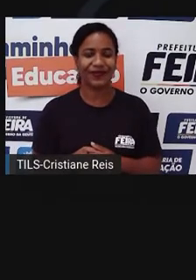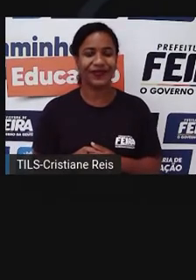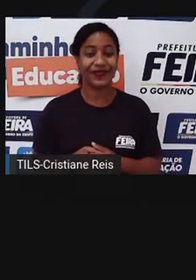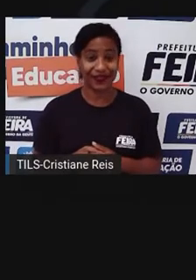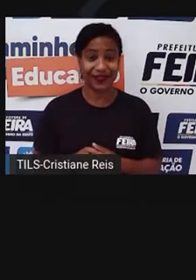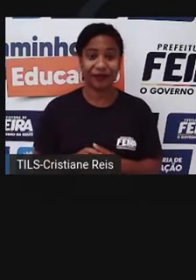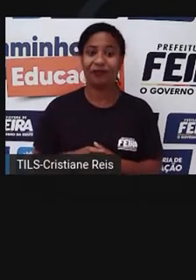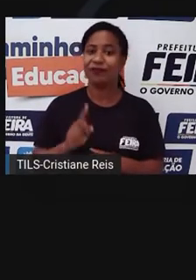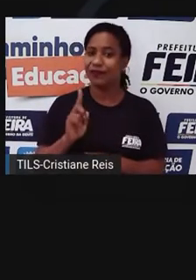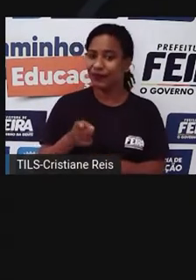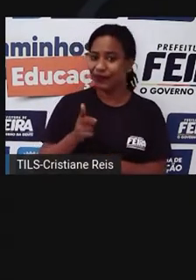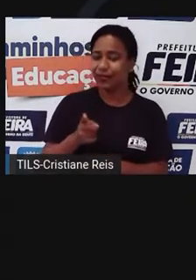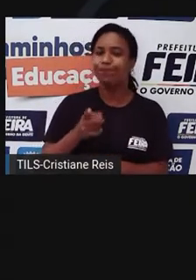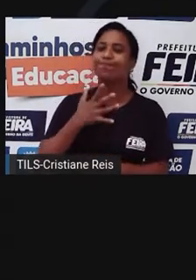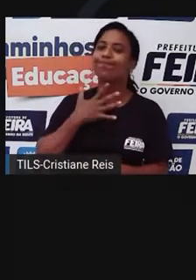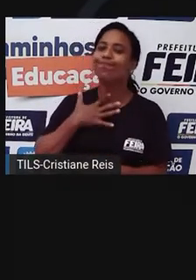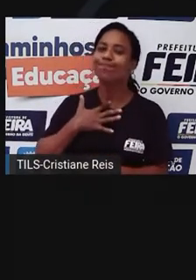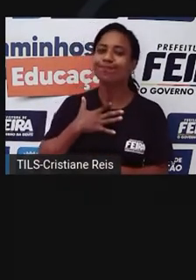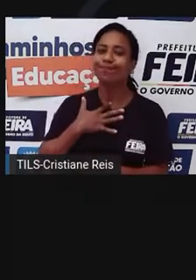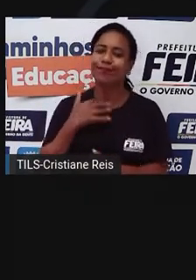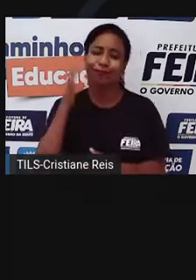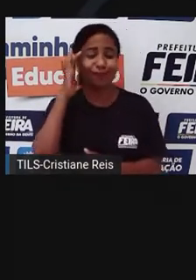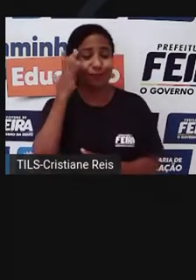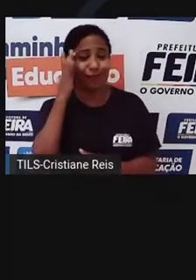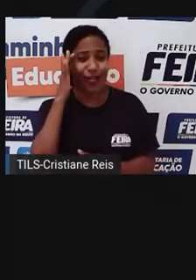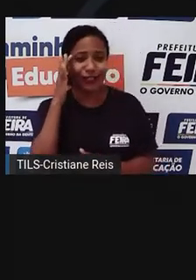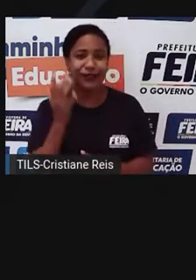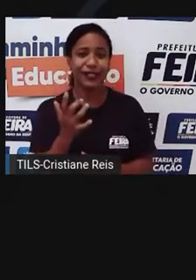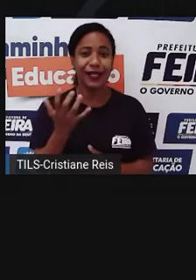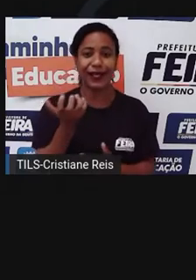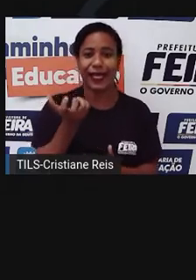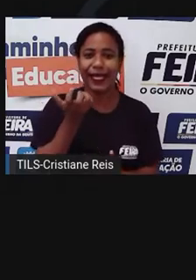Eu acho que eu vou querer...